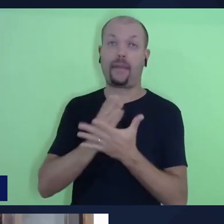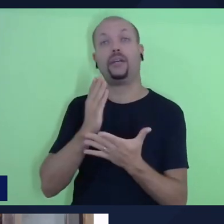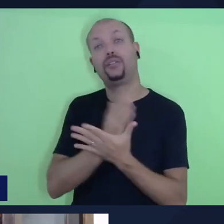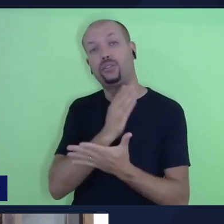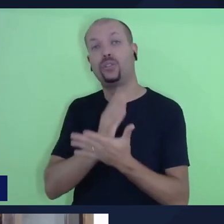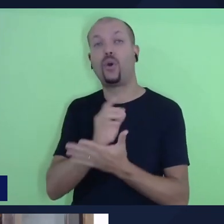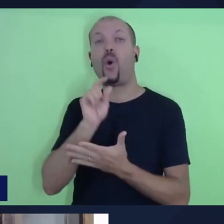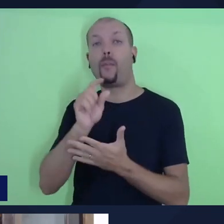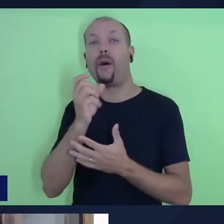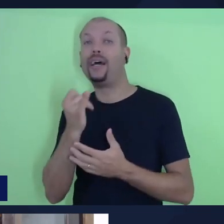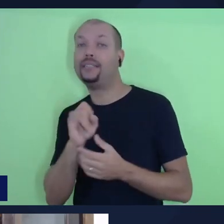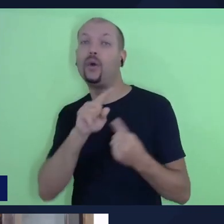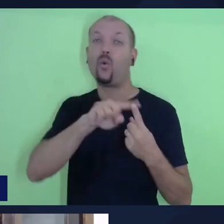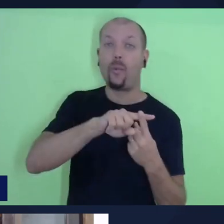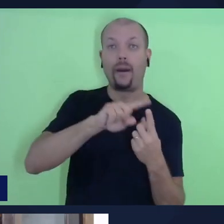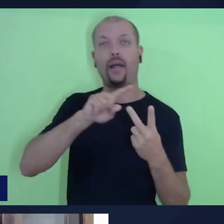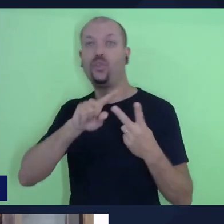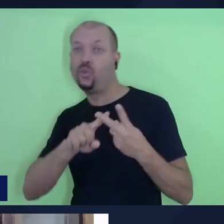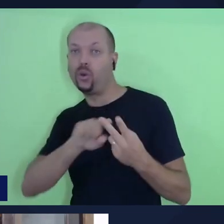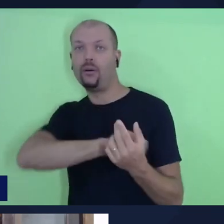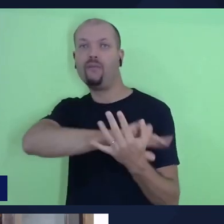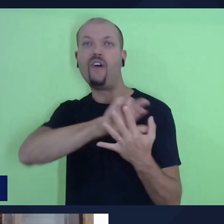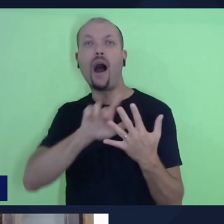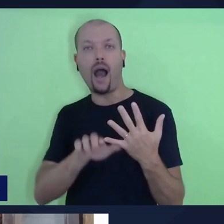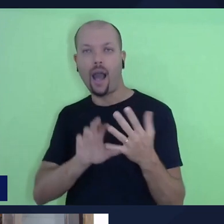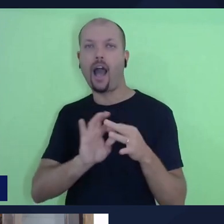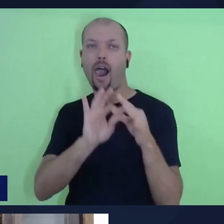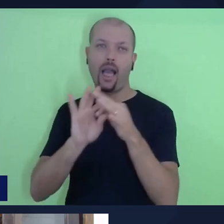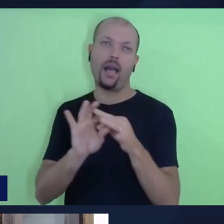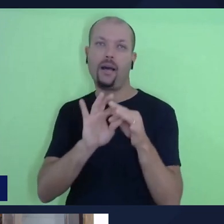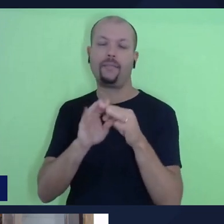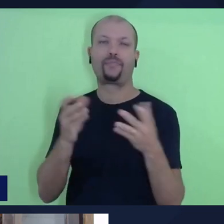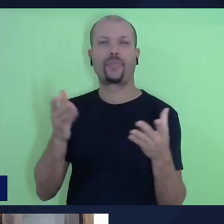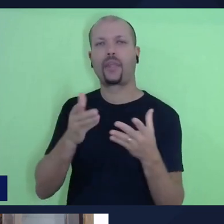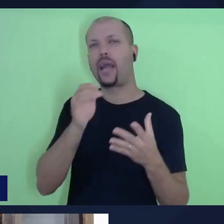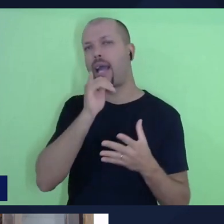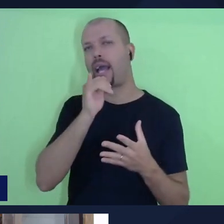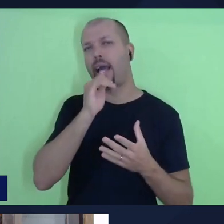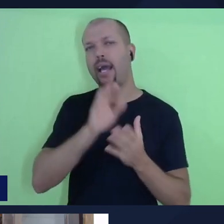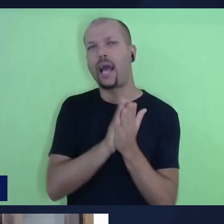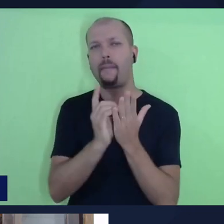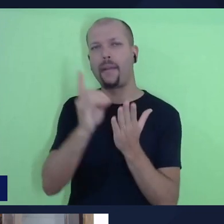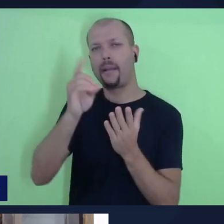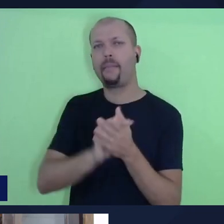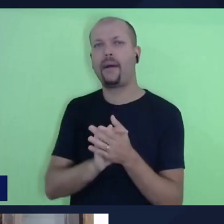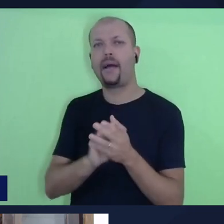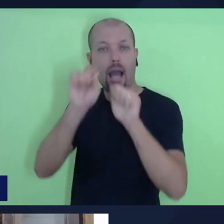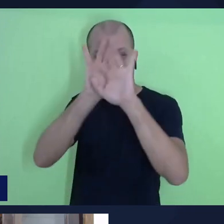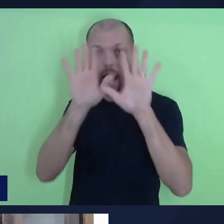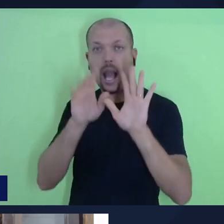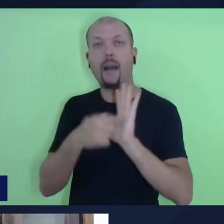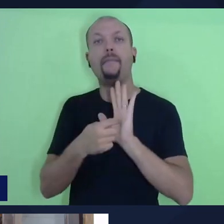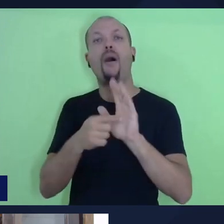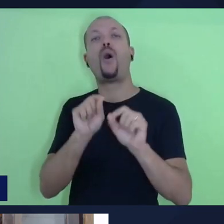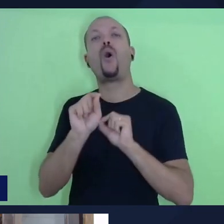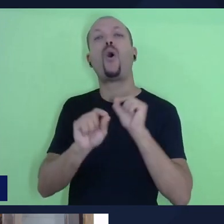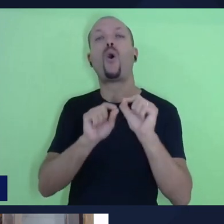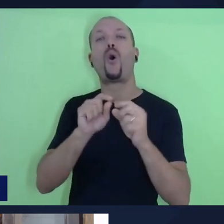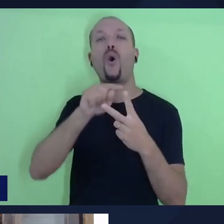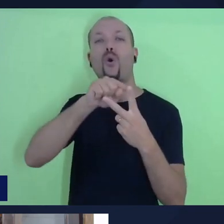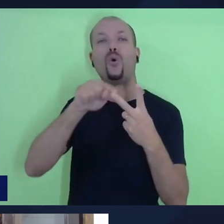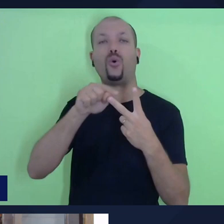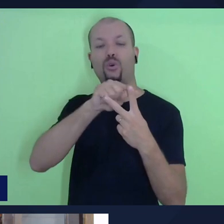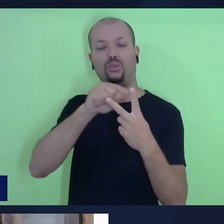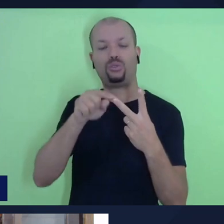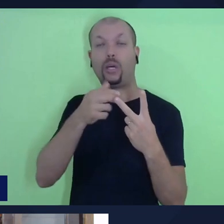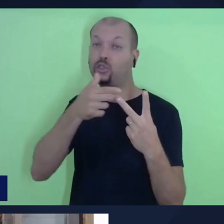se é uma, se é duas, se são mais alianças. Agora, a Bíblia tenta deixar claro pelo menos dois contrapontos